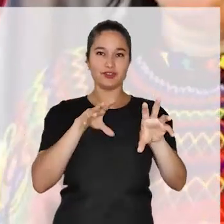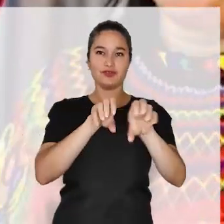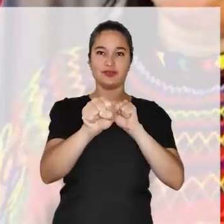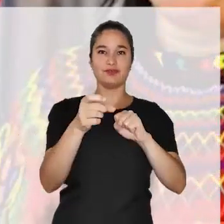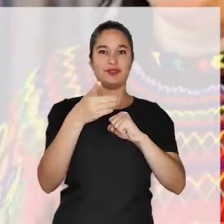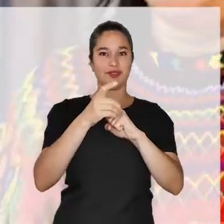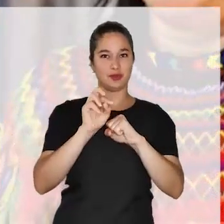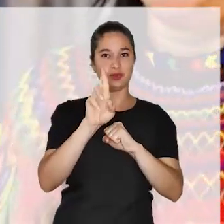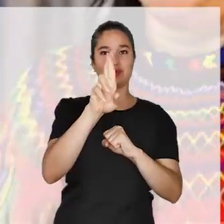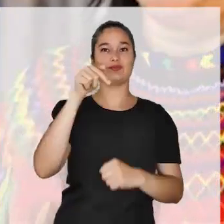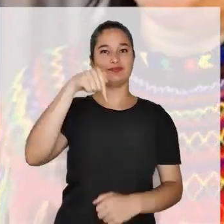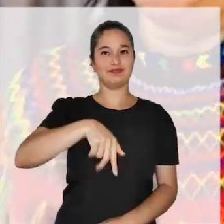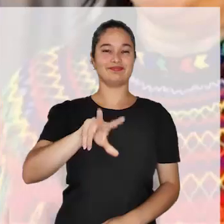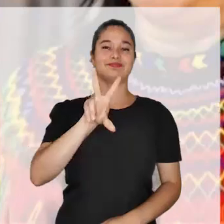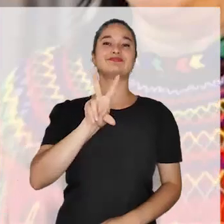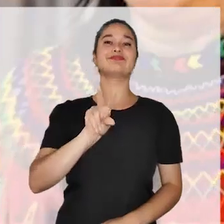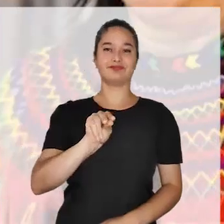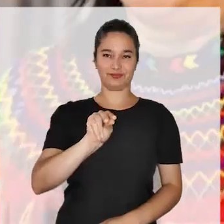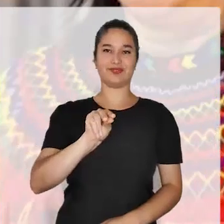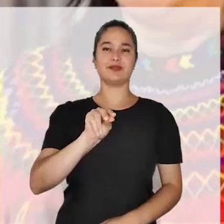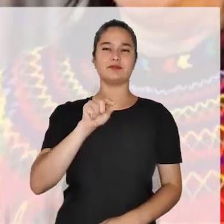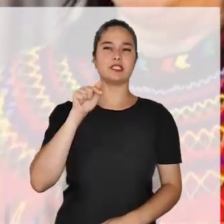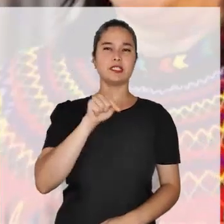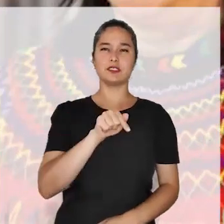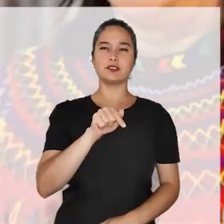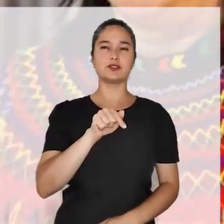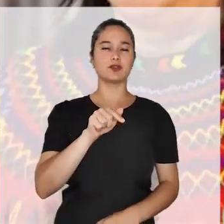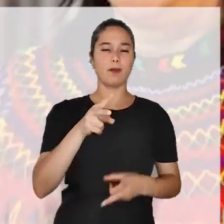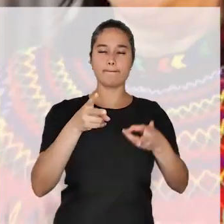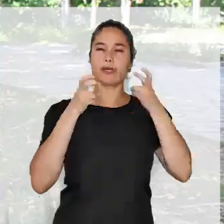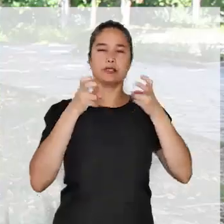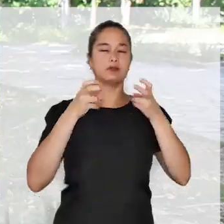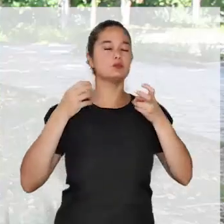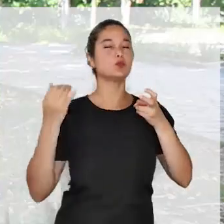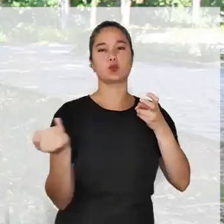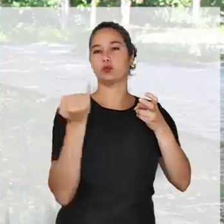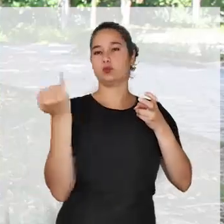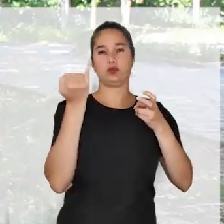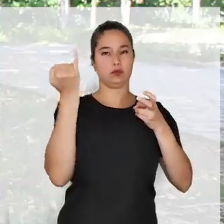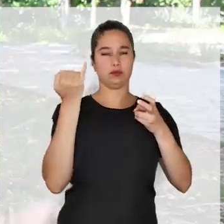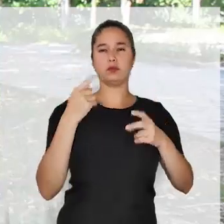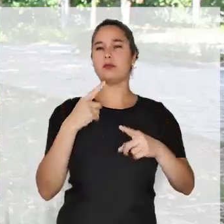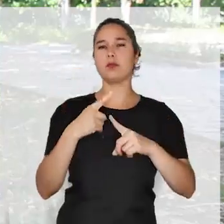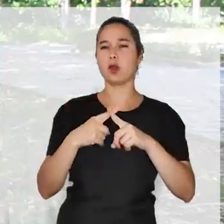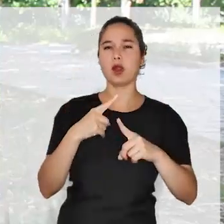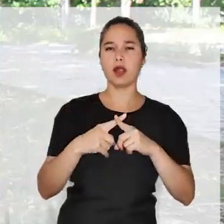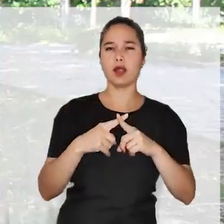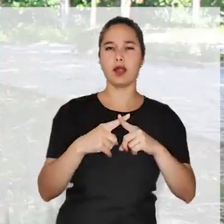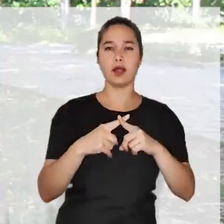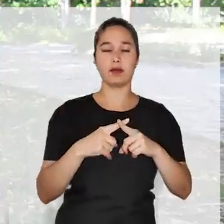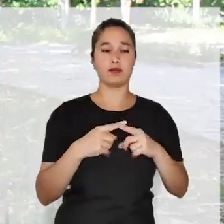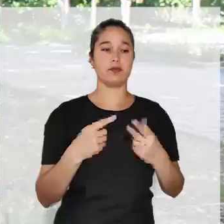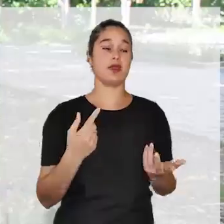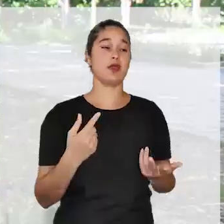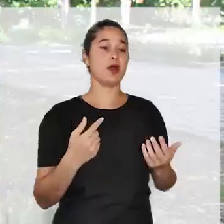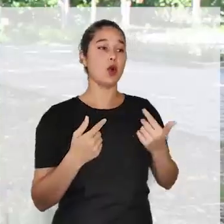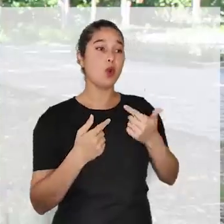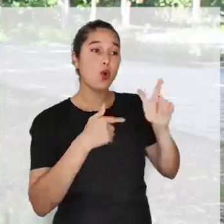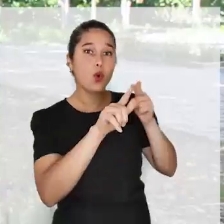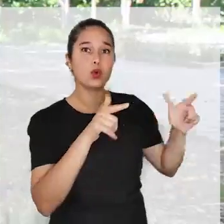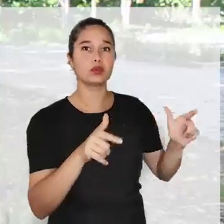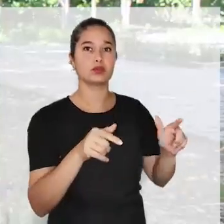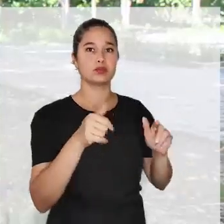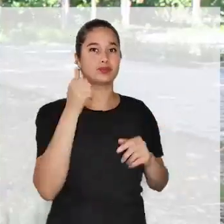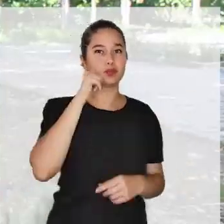aqui na Universidade Federal do Amazonas. E isso para mim é muito importante, principalmente porque